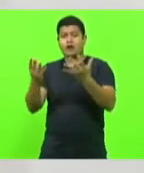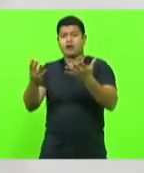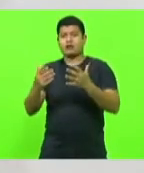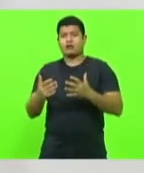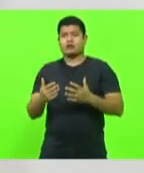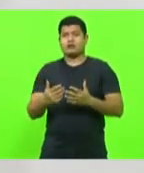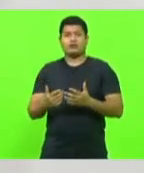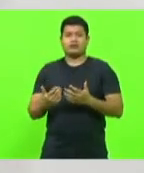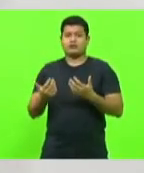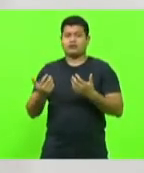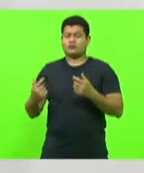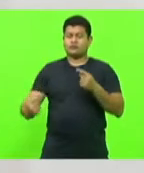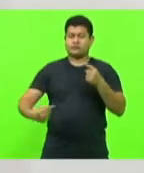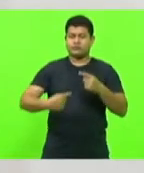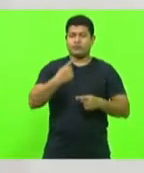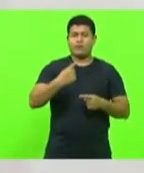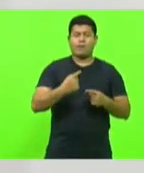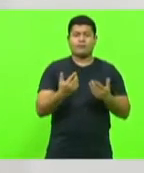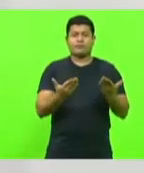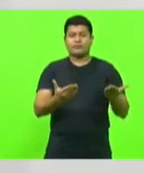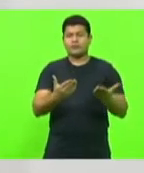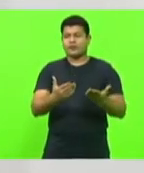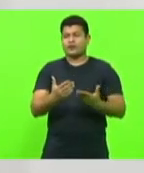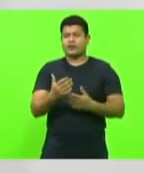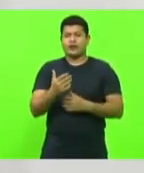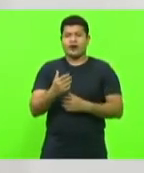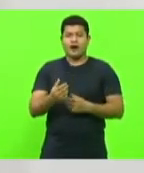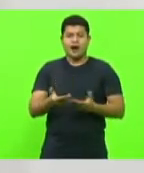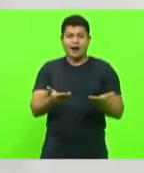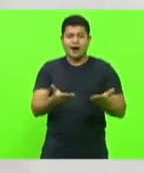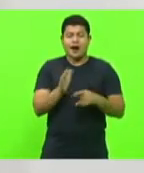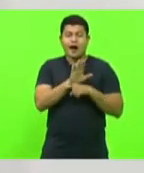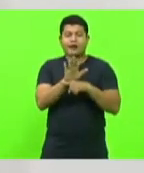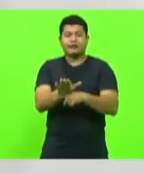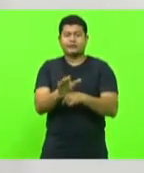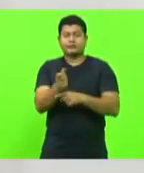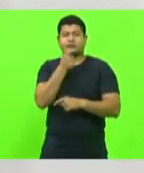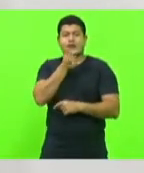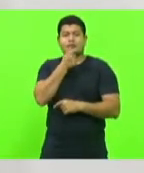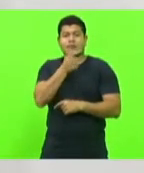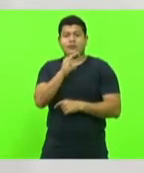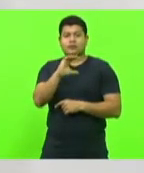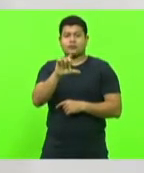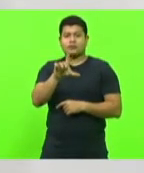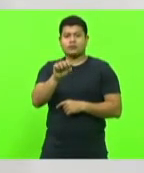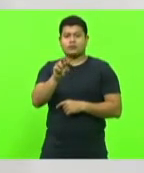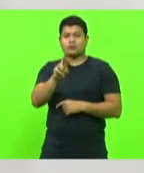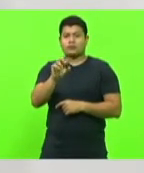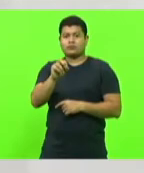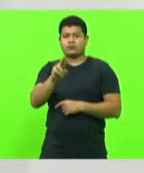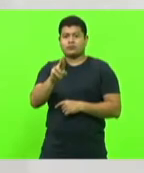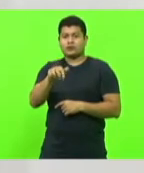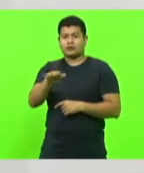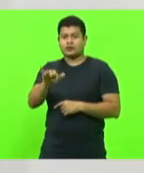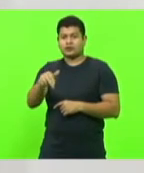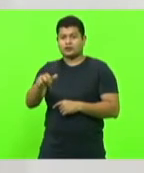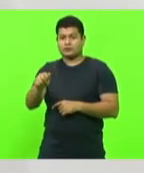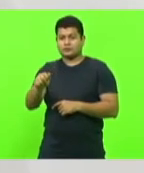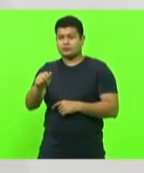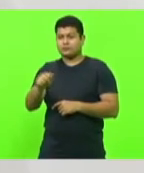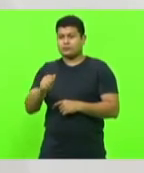eficácia da cloroquina. Os médicos eram ameaçados e coagidos